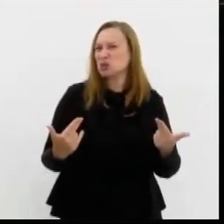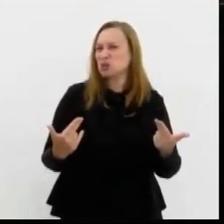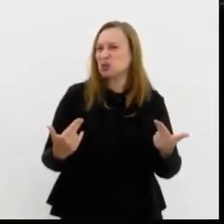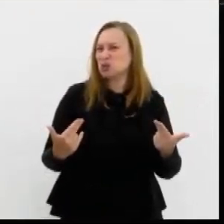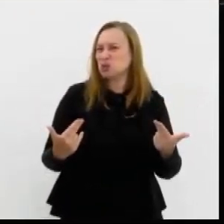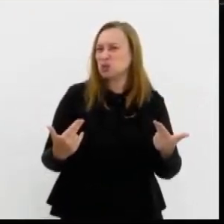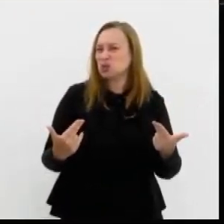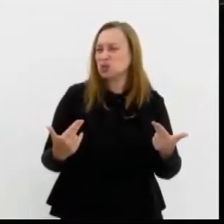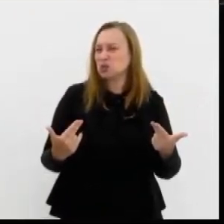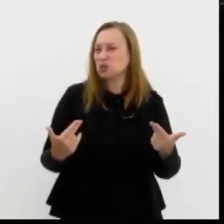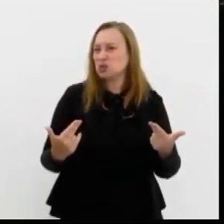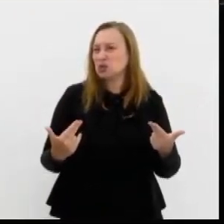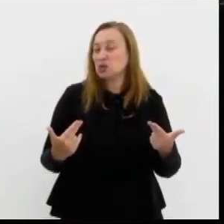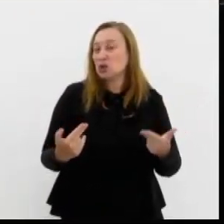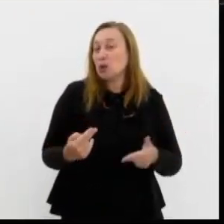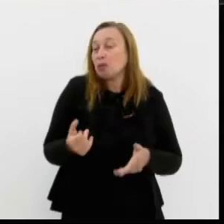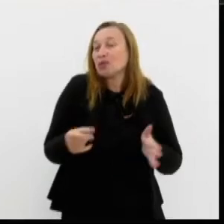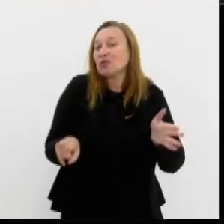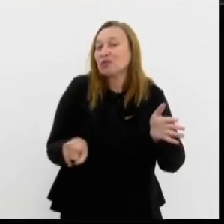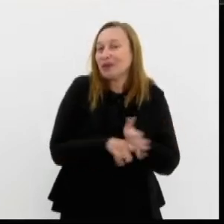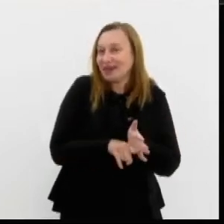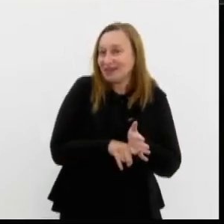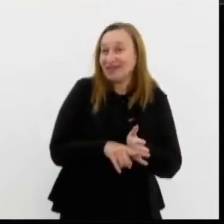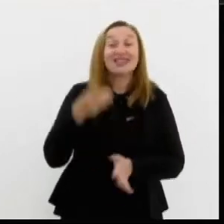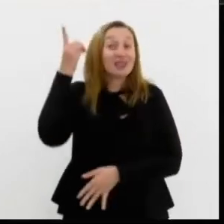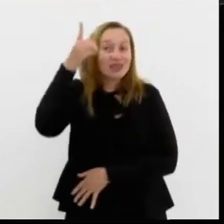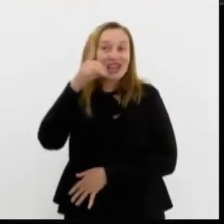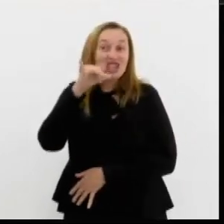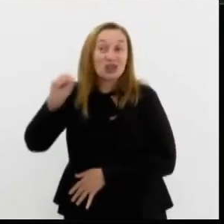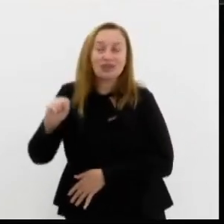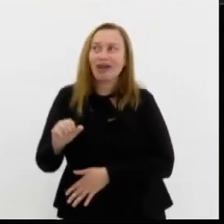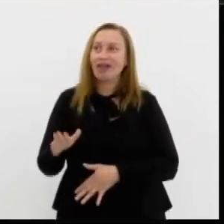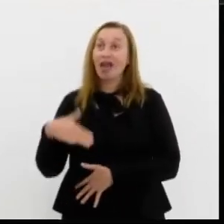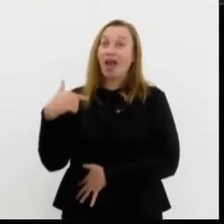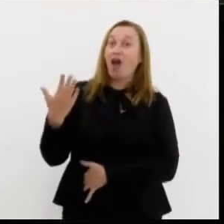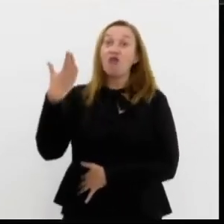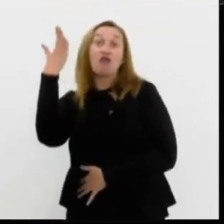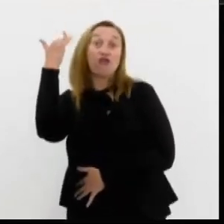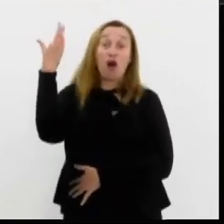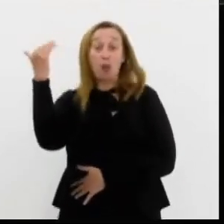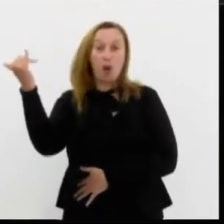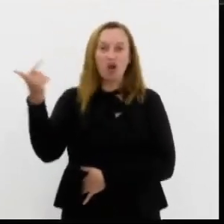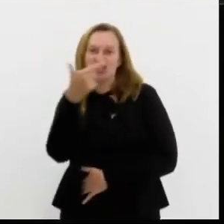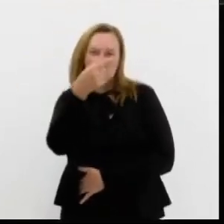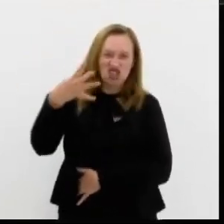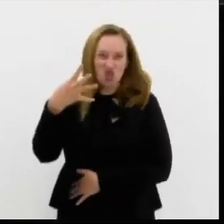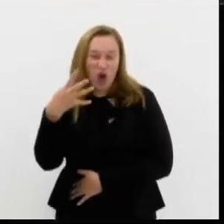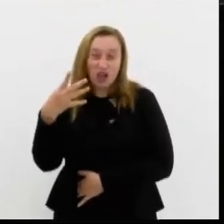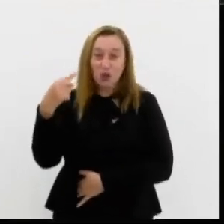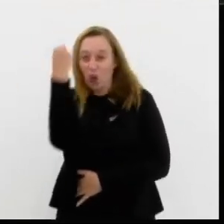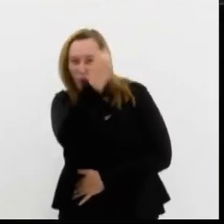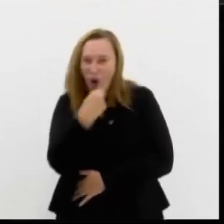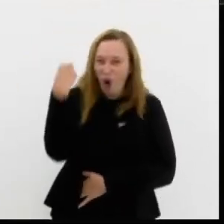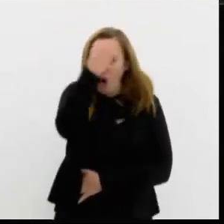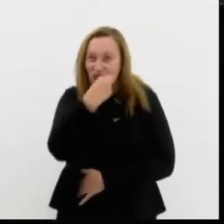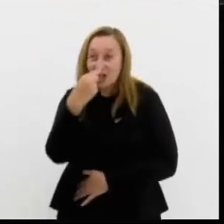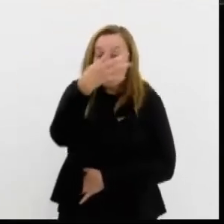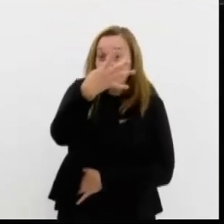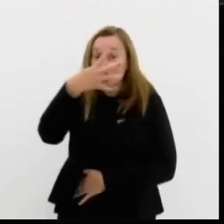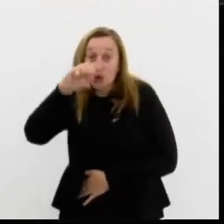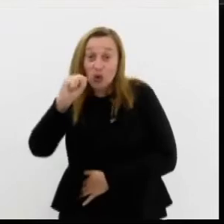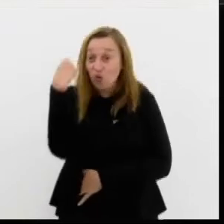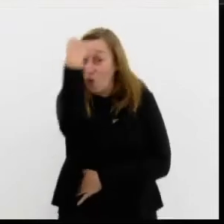muito menos, deputado Dionísio. Cadê as famosas 24 horas, 48 horas,